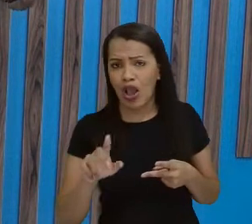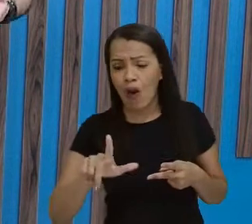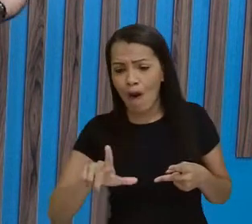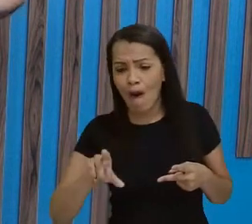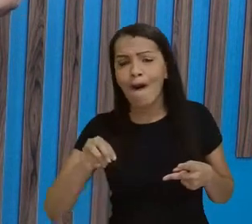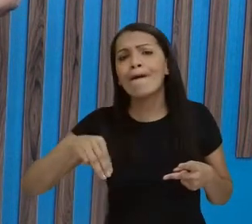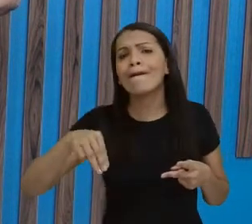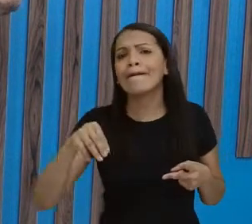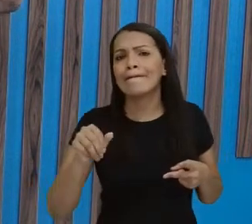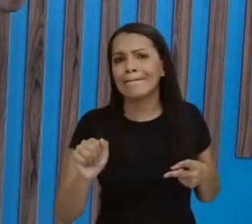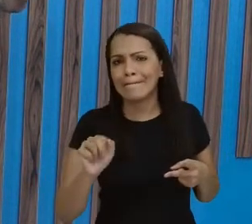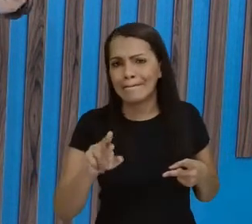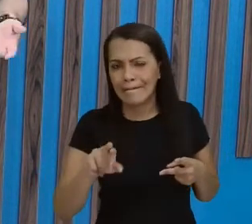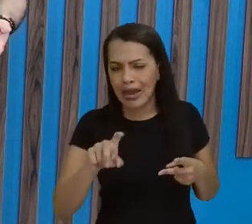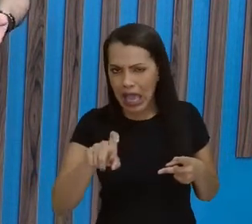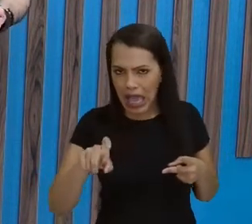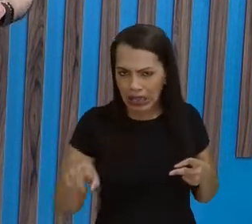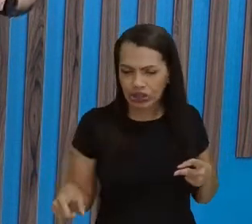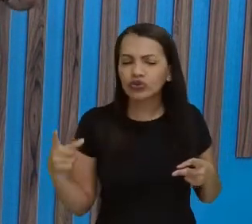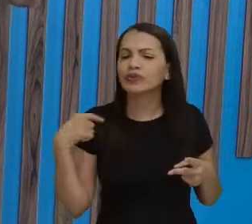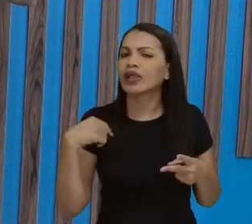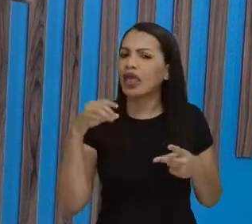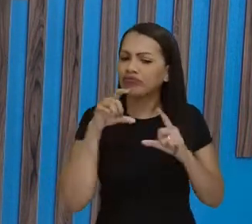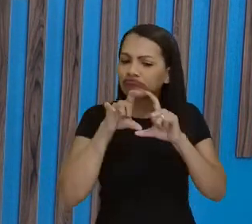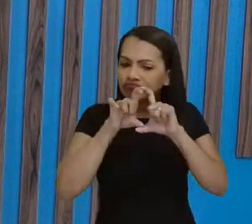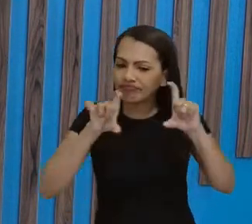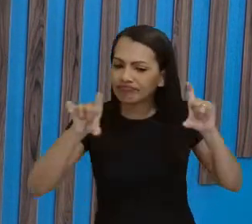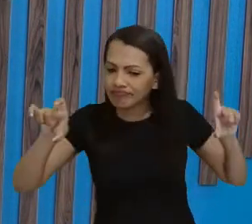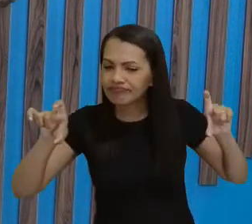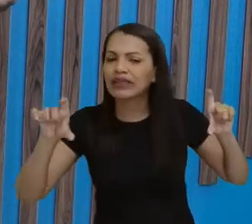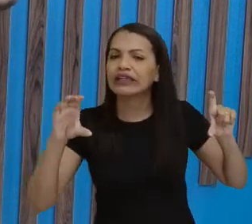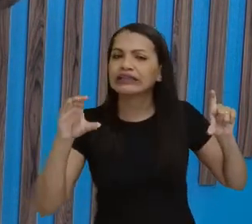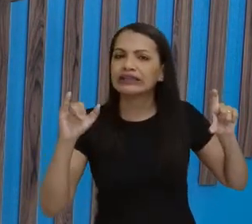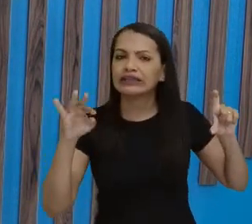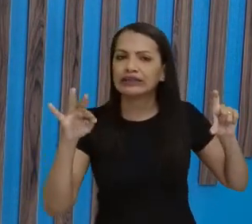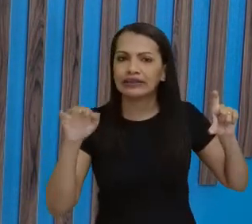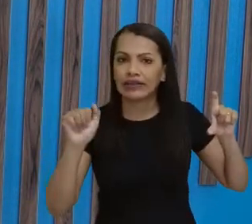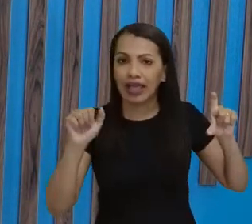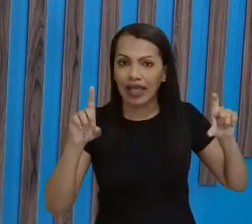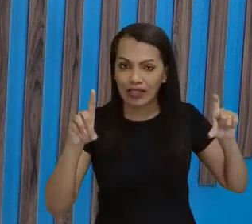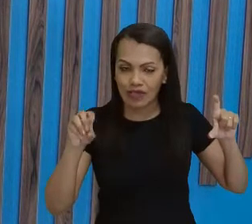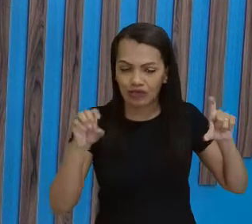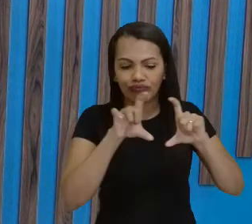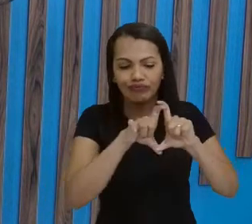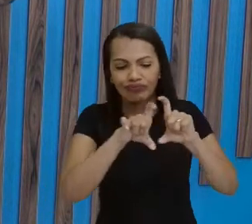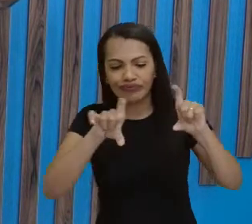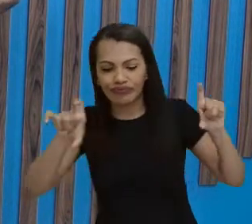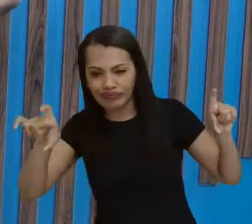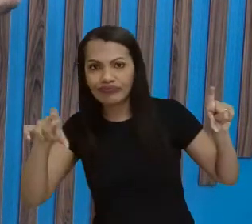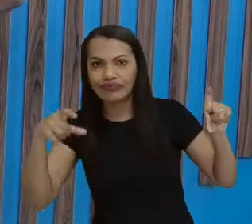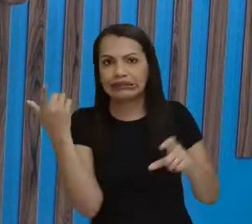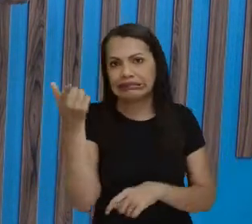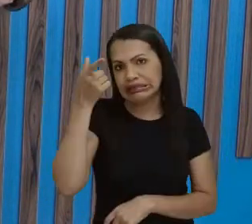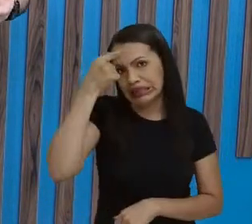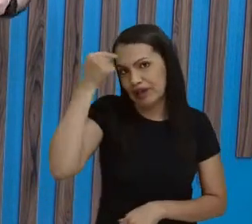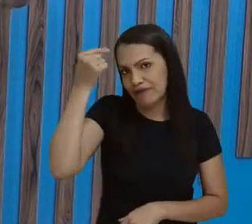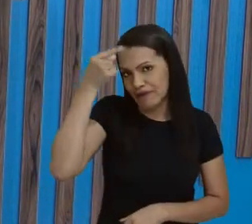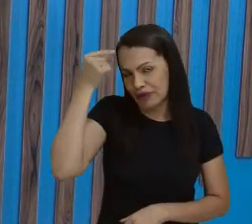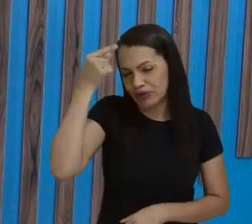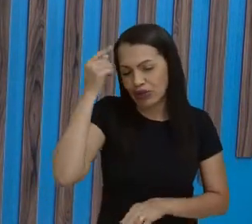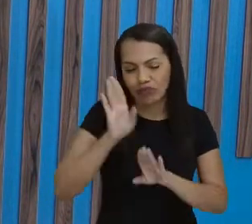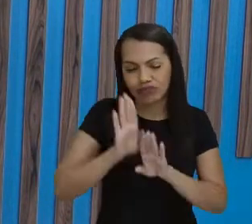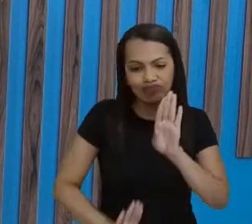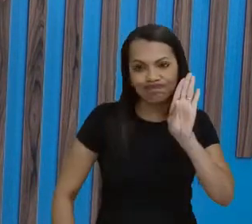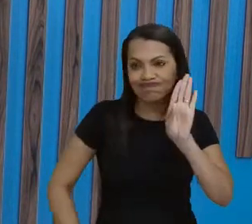citados, né, em textos acadêmicos. Então, Paulo Freire, ele está ali, ó, liderando o ranking de citações,